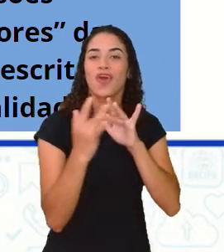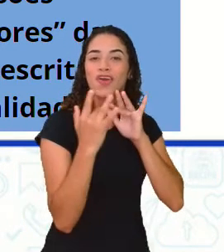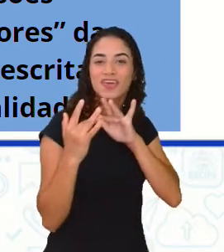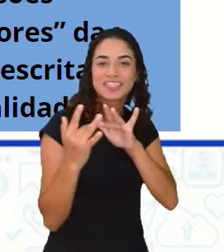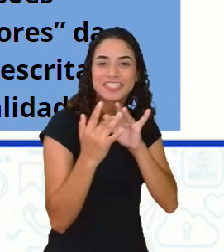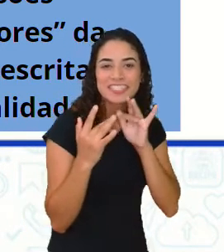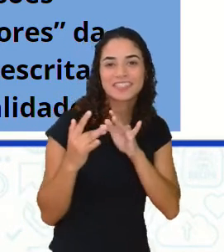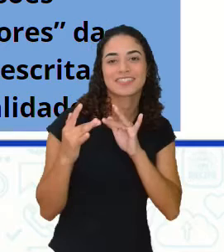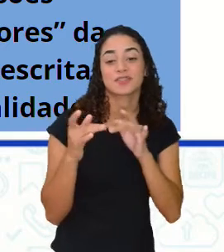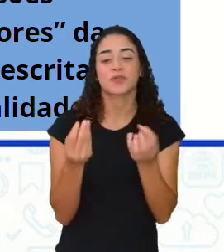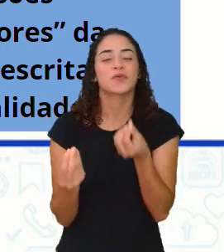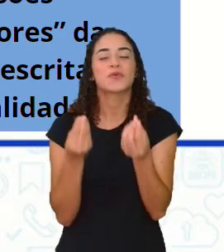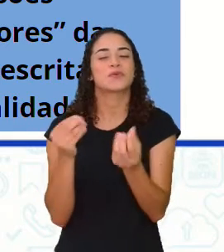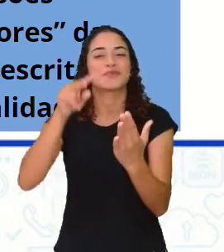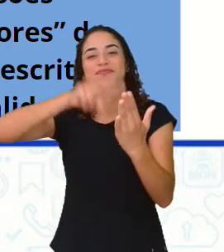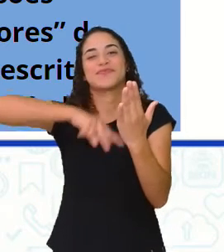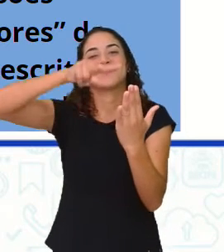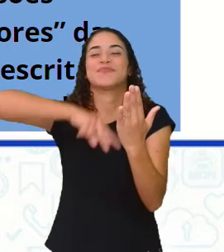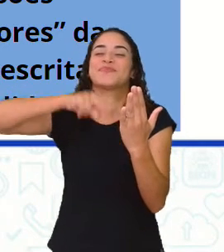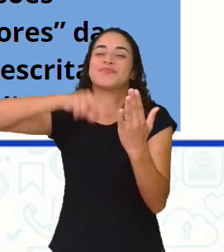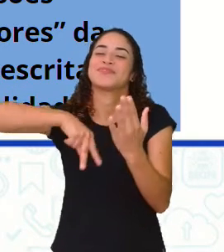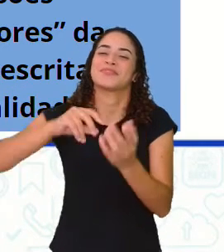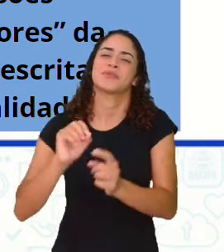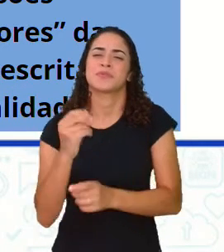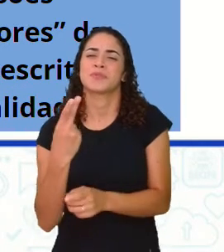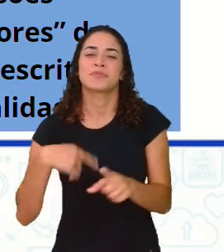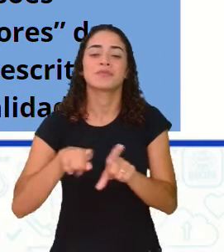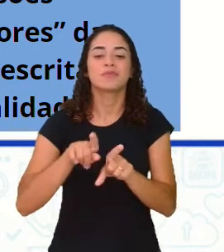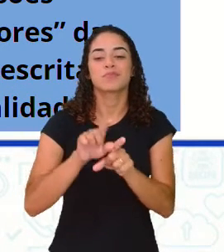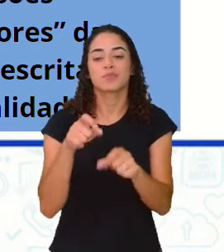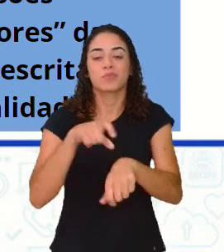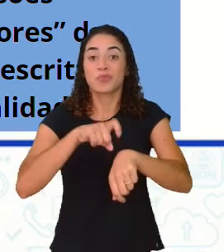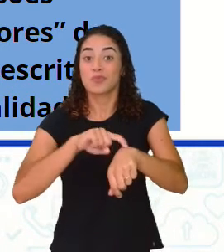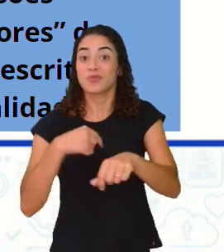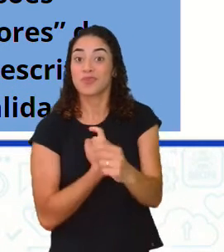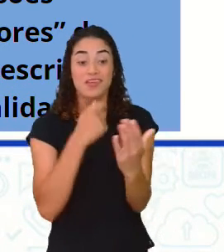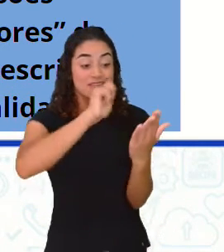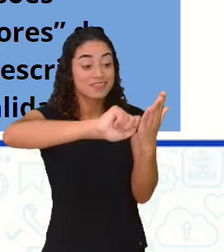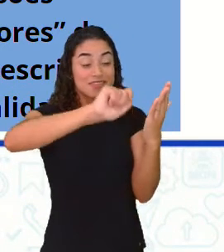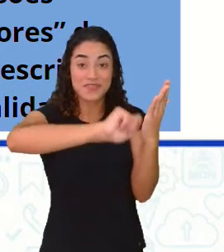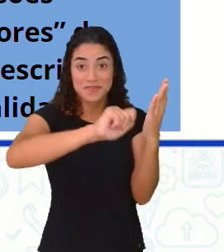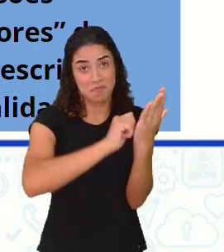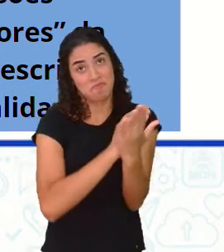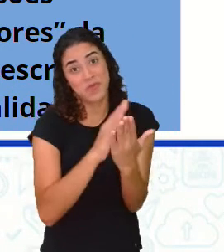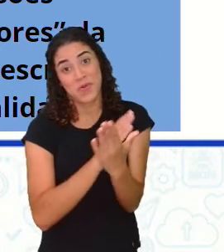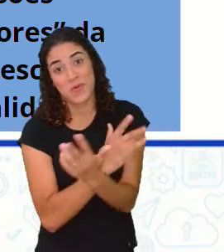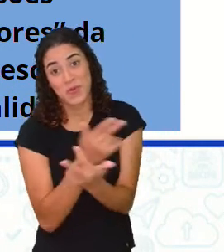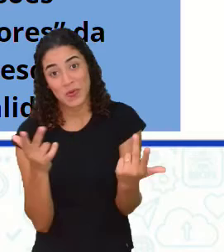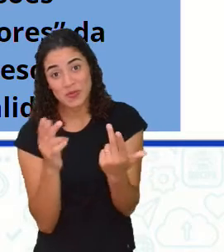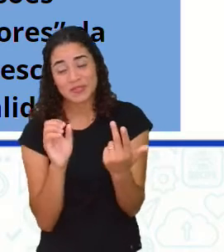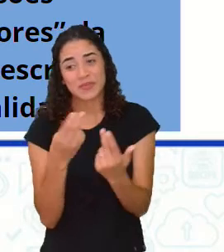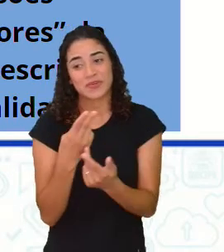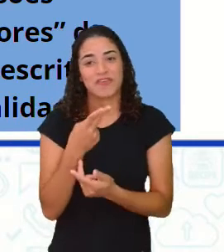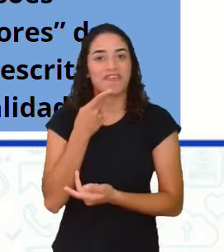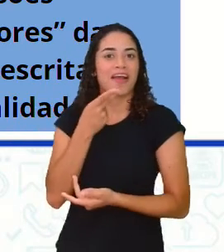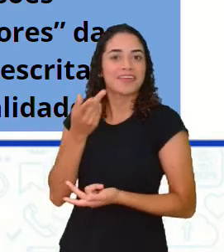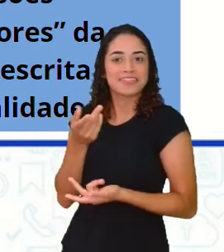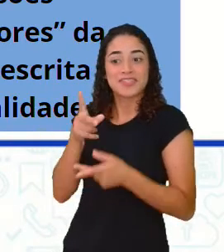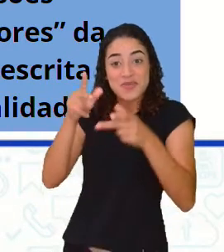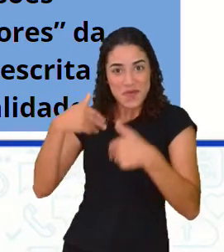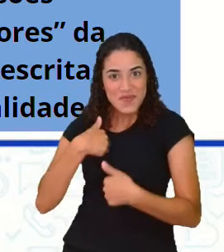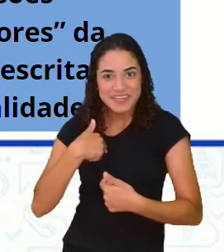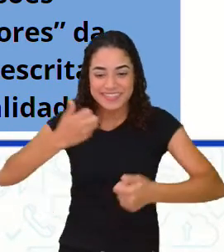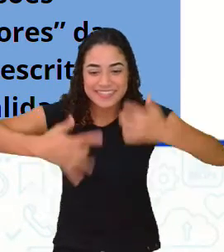Por meio da leitura, não é? Ou estamos escrevendo algo, ou falando, como eu estou fazendo